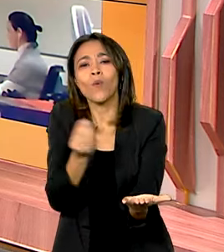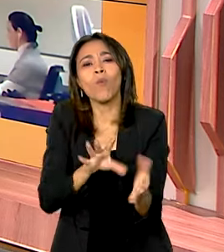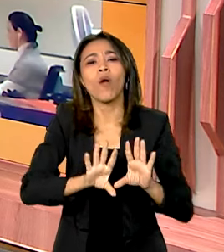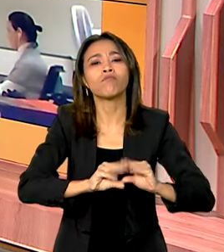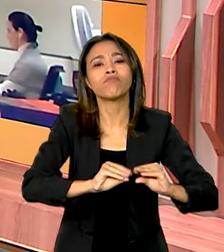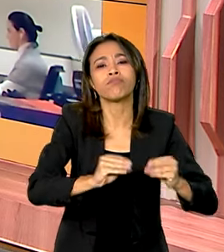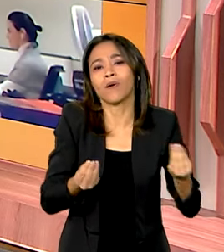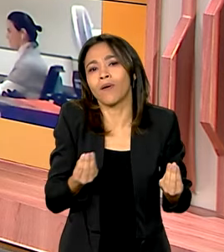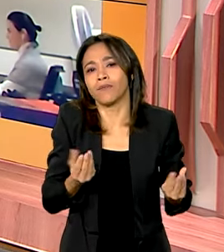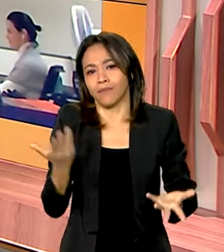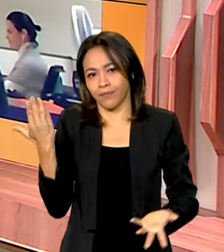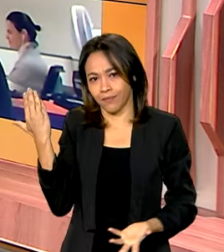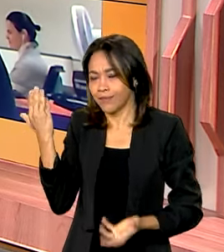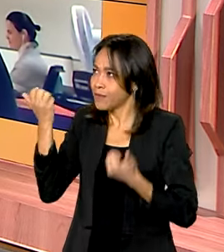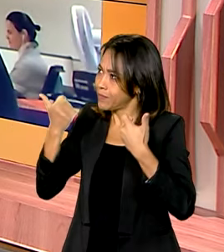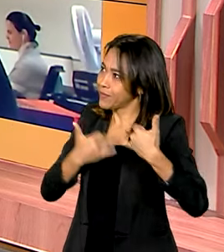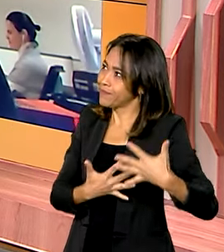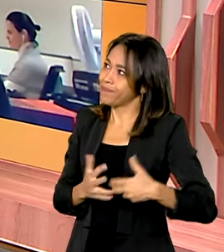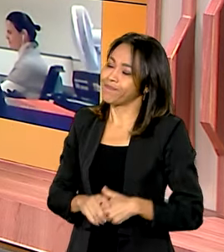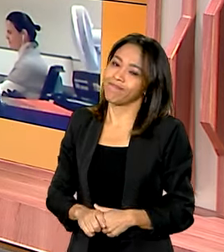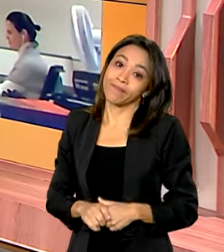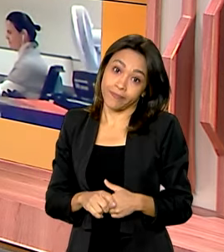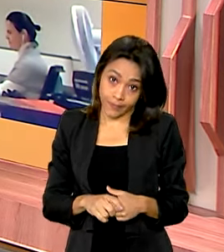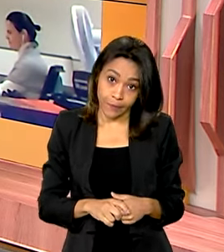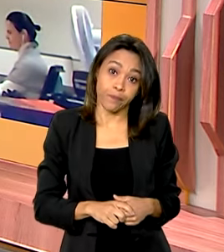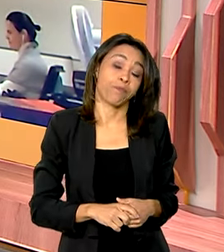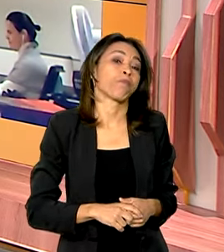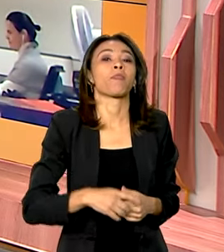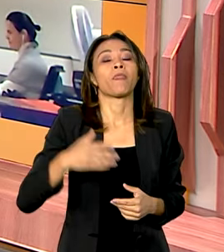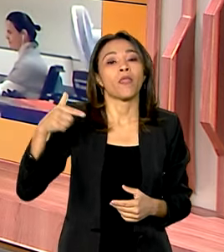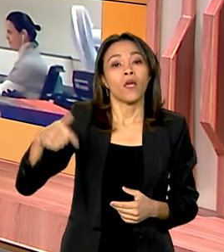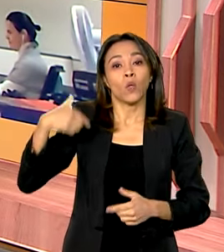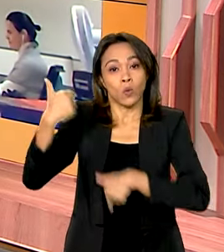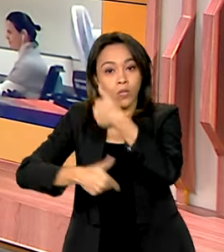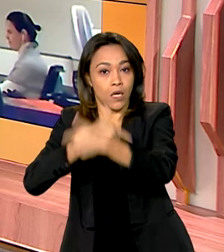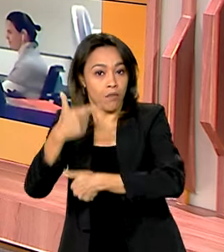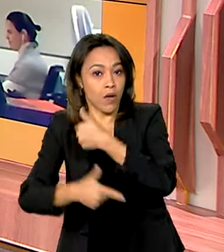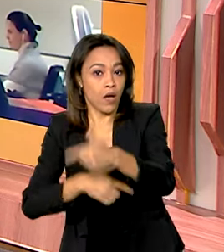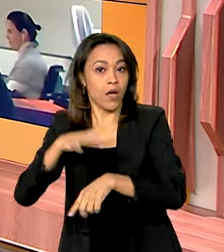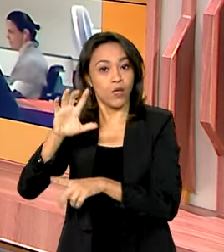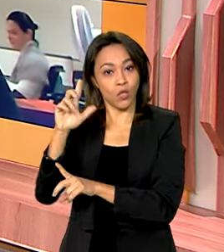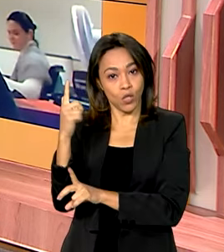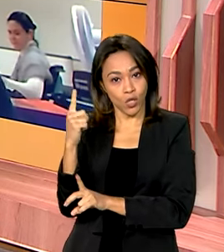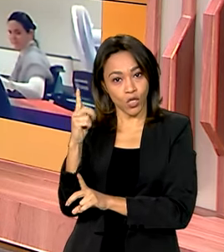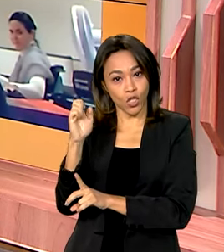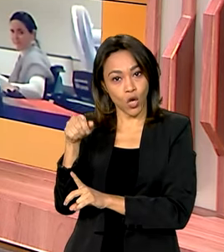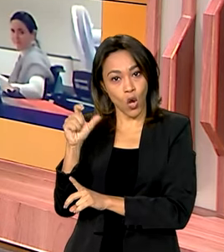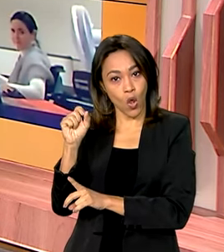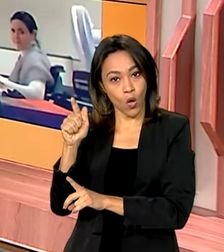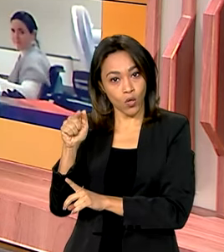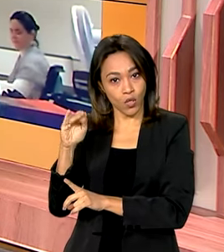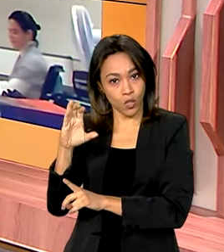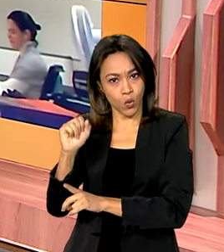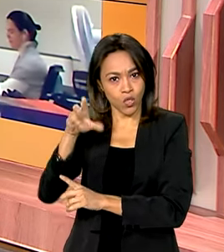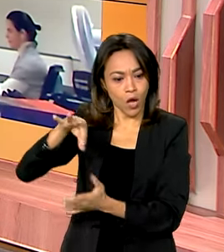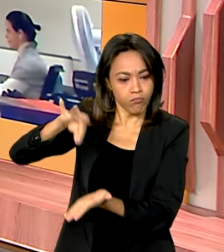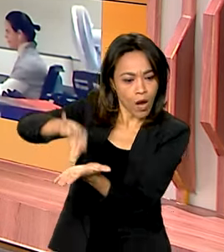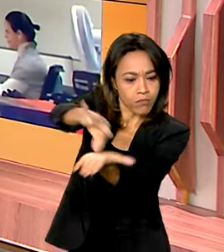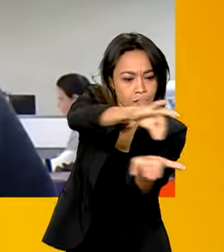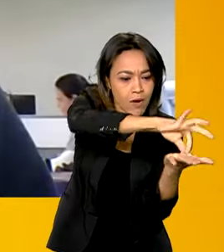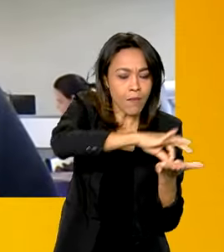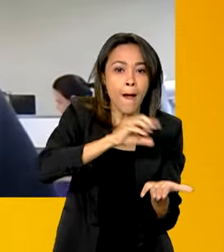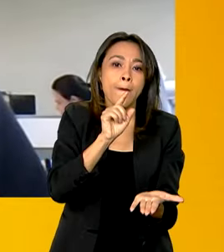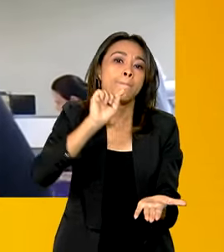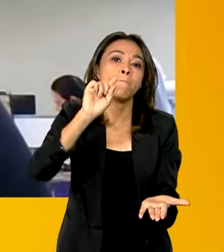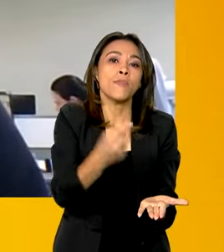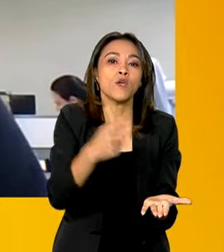Explica para a gente. Então, Vanessa, o Serviço Geológico do Brasil já mapeou aproximadamente 1.700 municípios